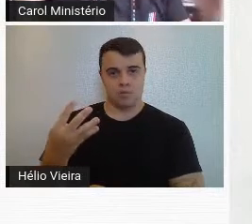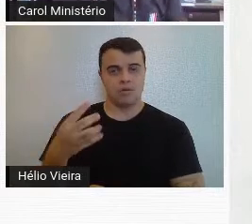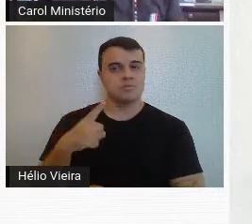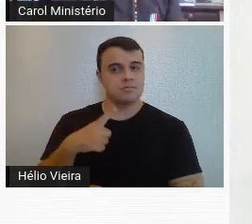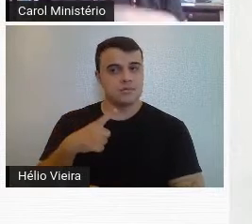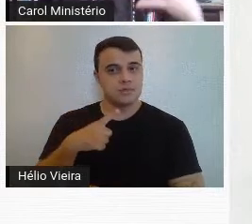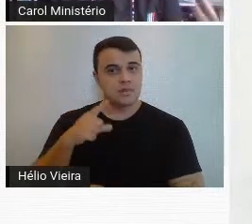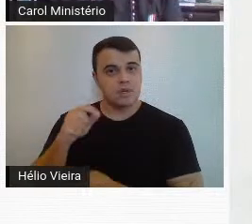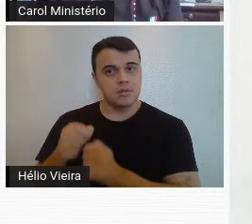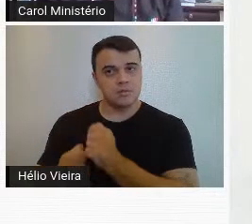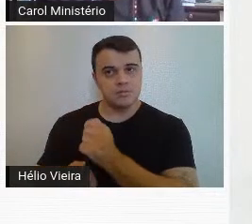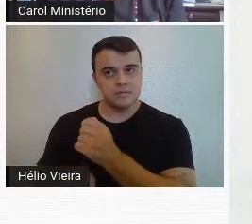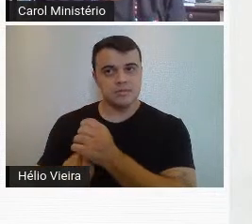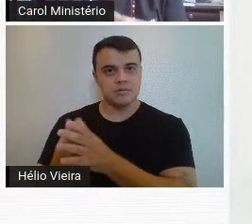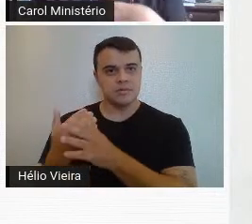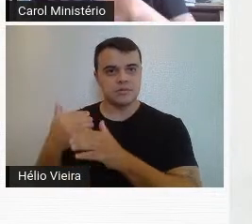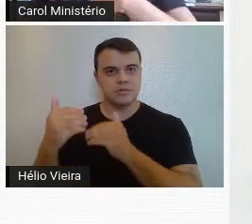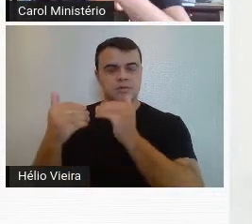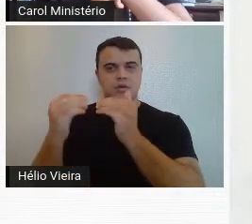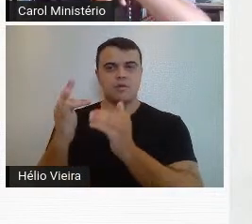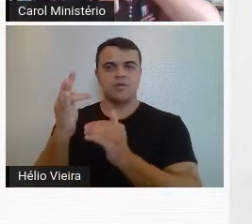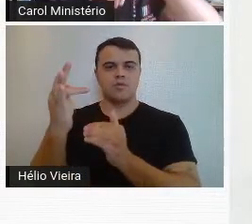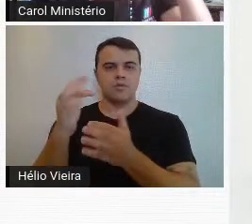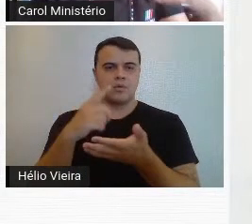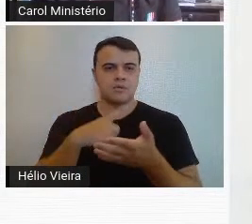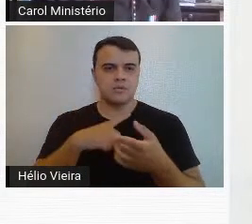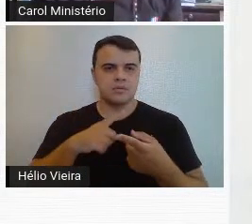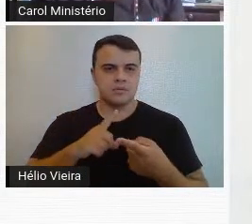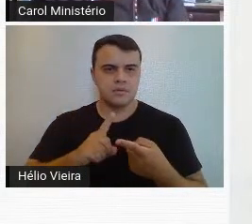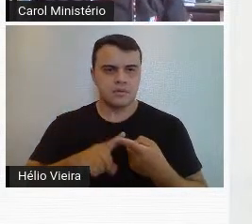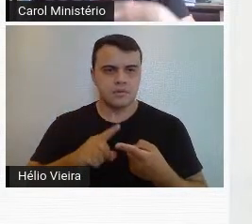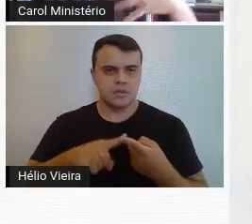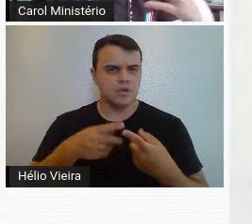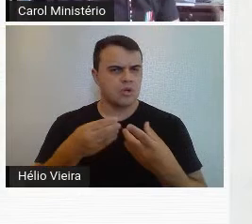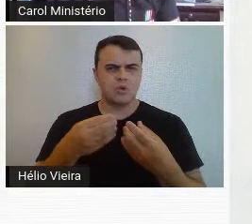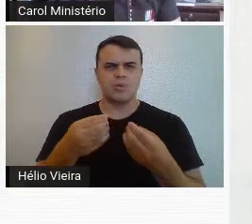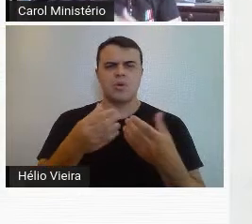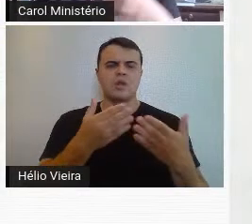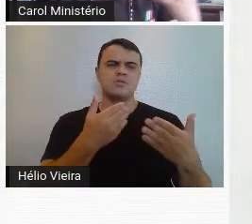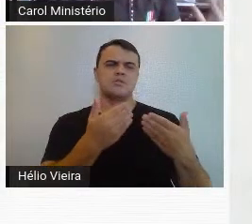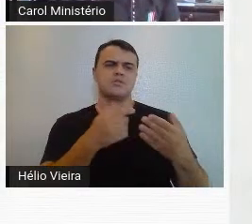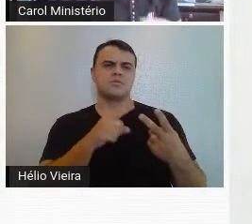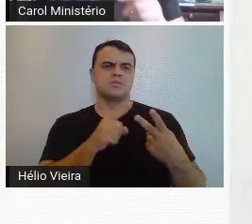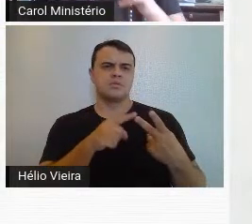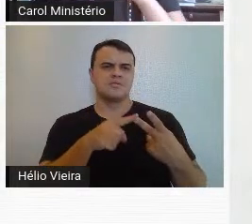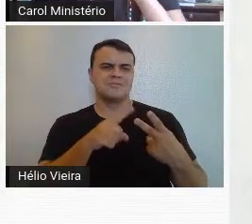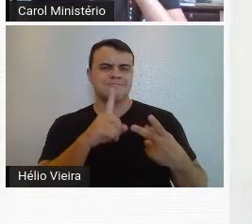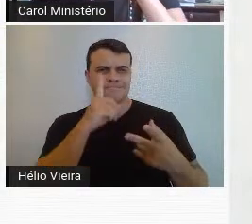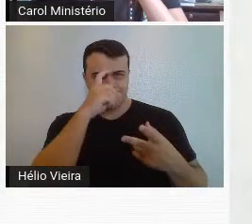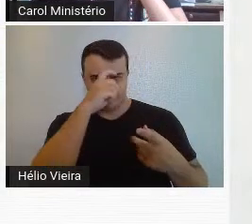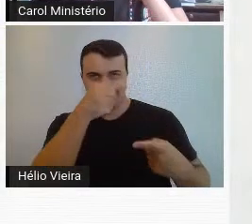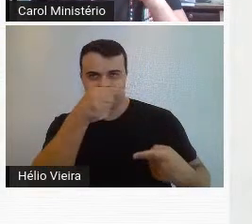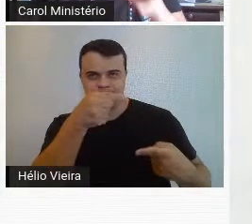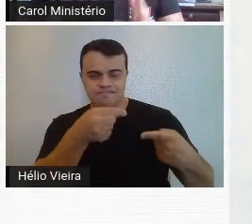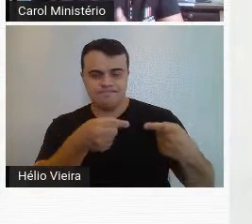que gerou, nós vamos ver mais para frente, que gerou muitas discussões, muitos conflitos,